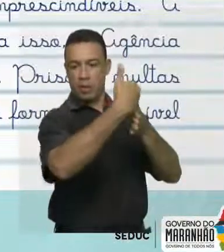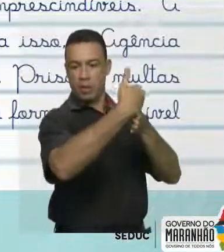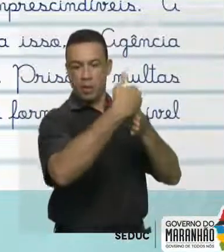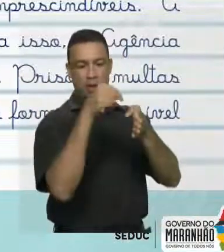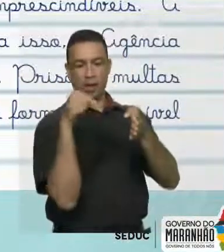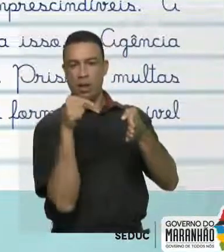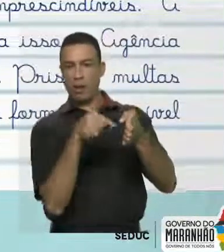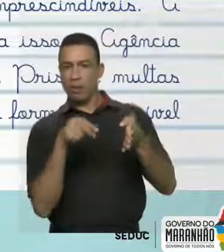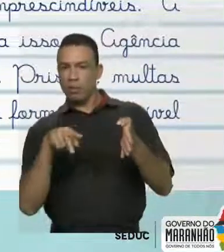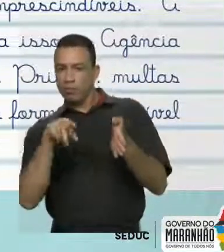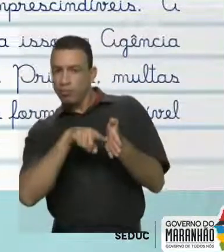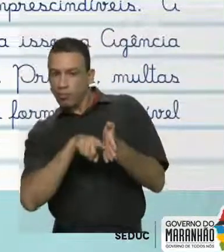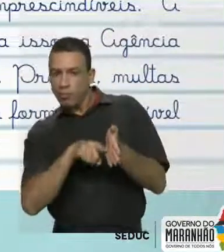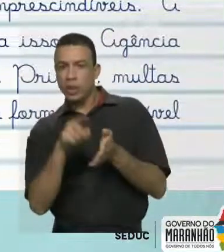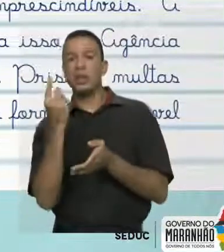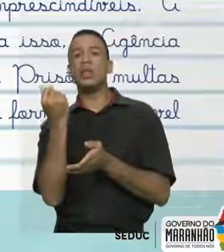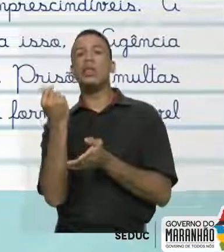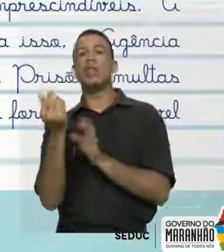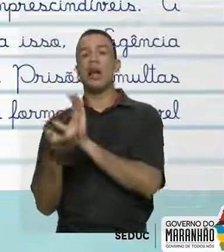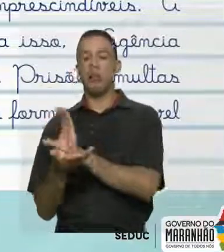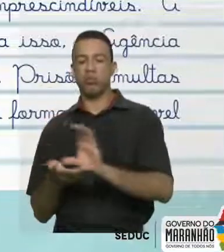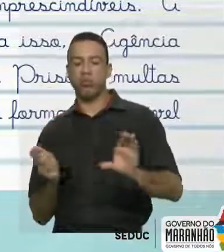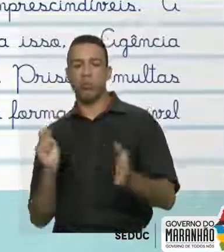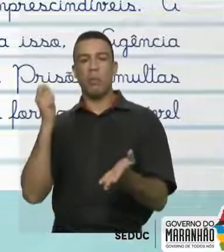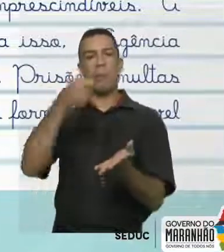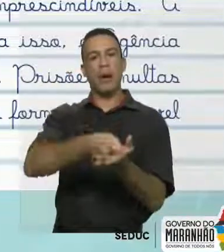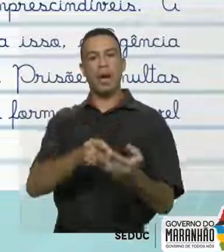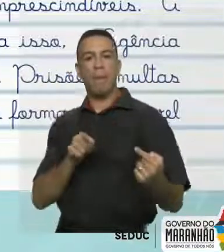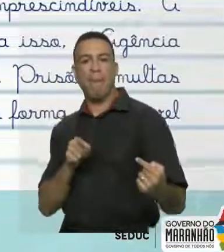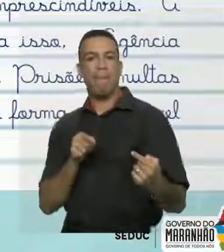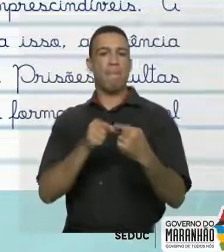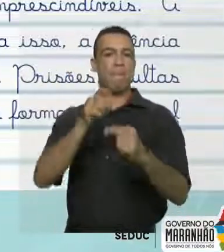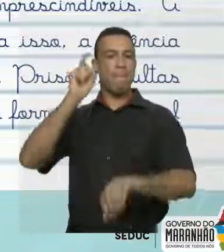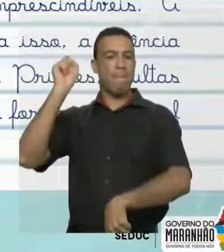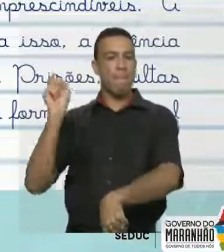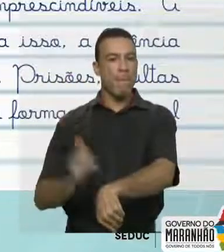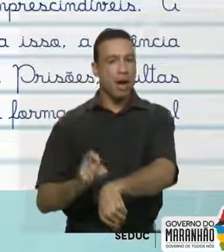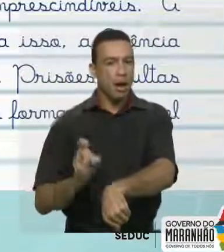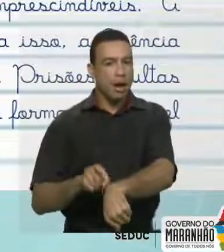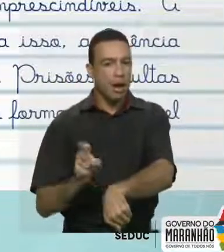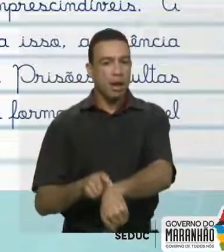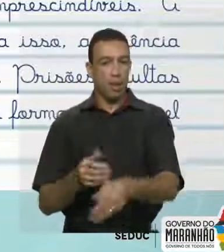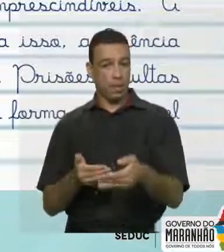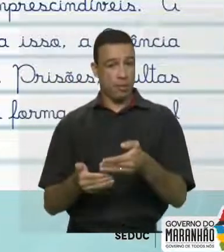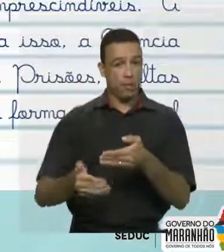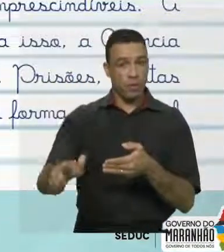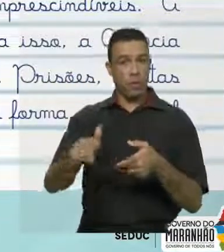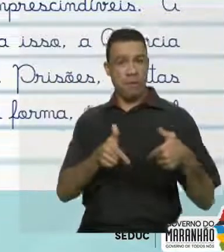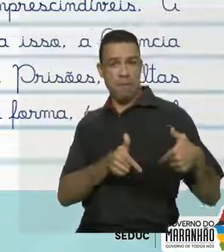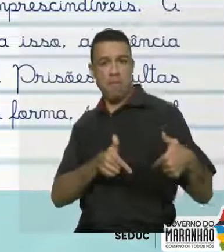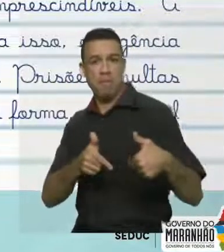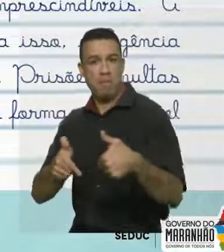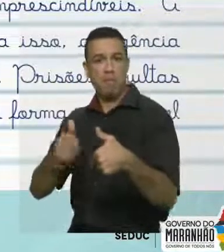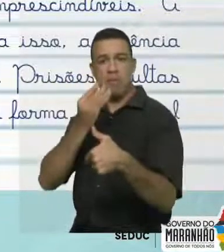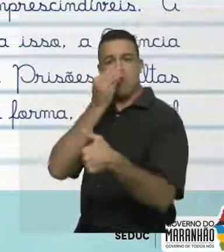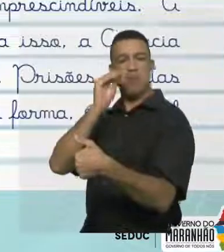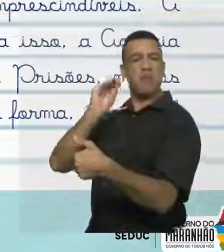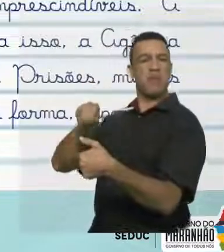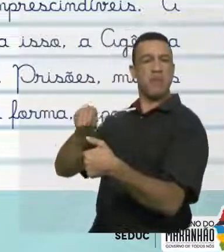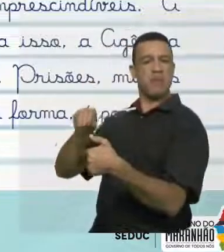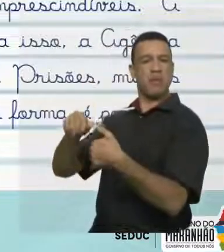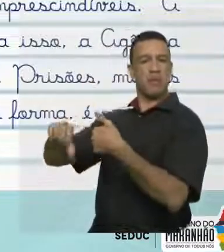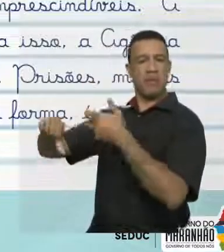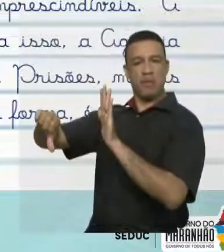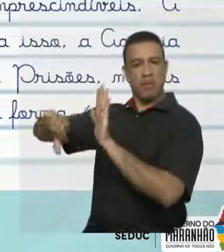devem ser aplicados de maneira imediata. Dessa forma, é possível combater a impunidade e promover proteção